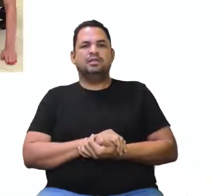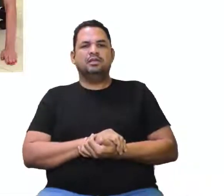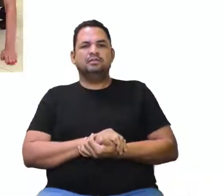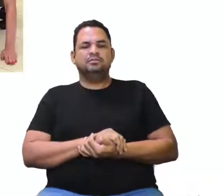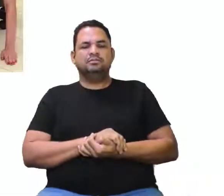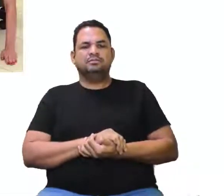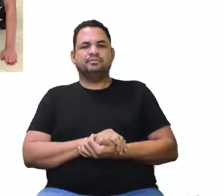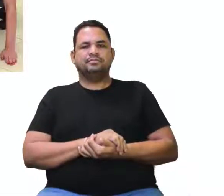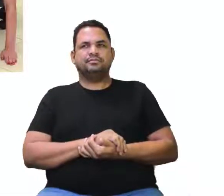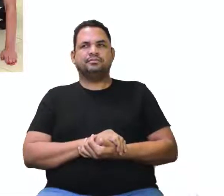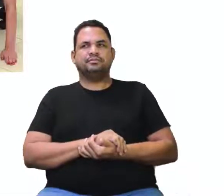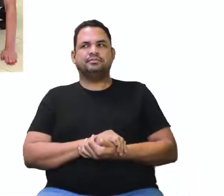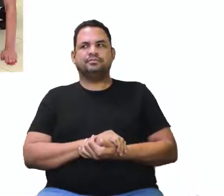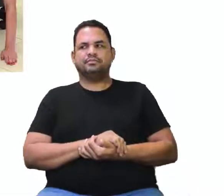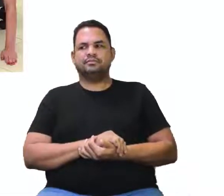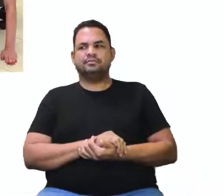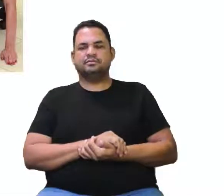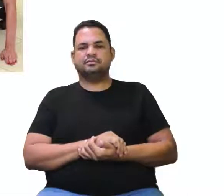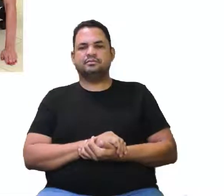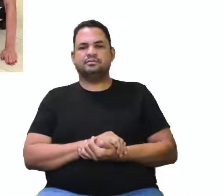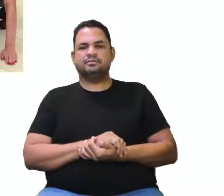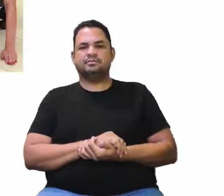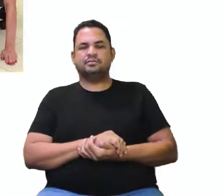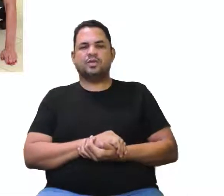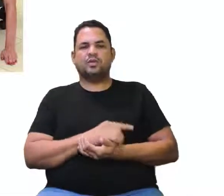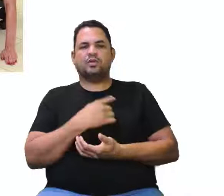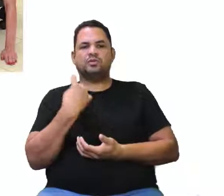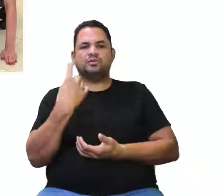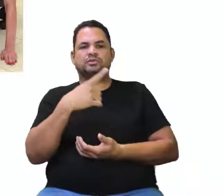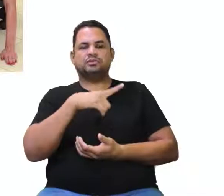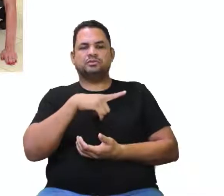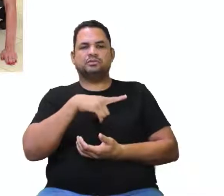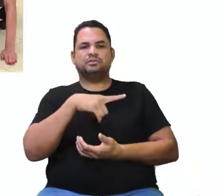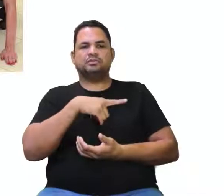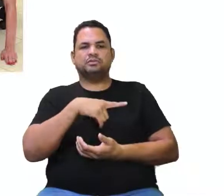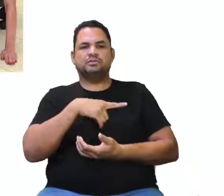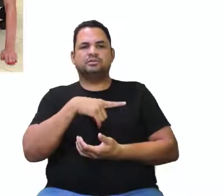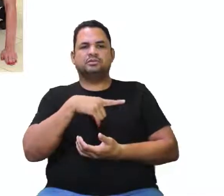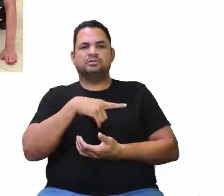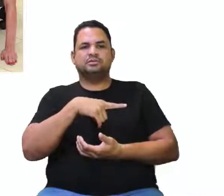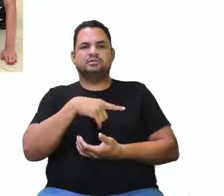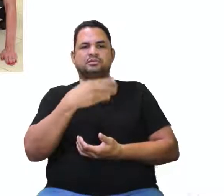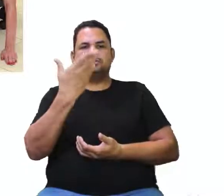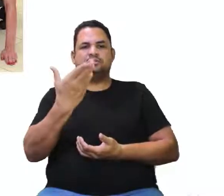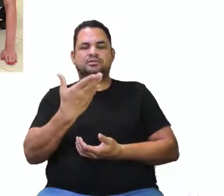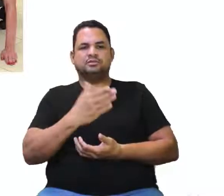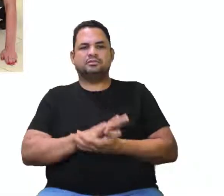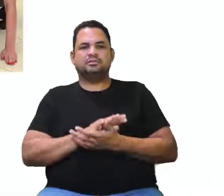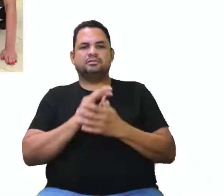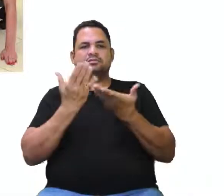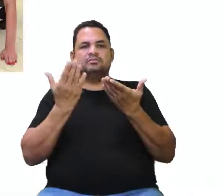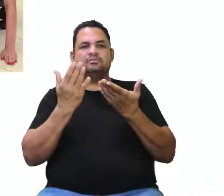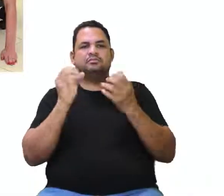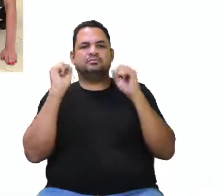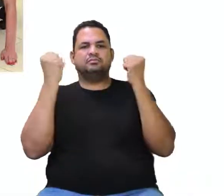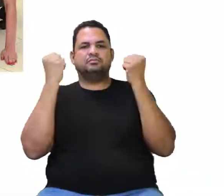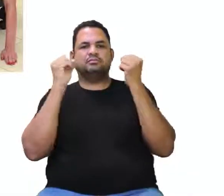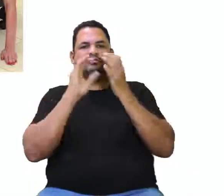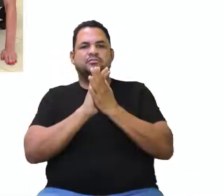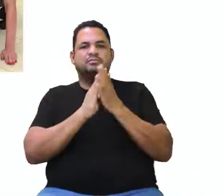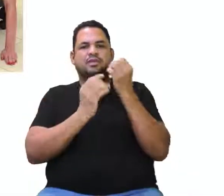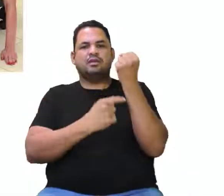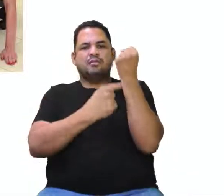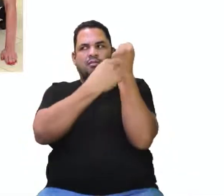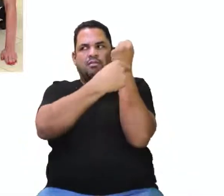Então, no nosso momento mexe-se, nós temos aí exercícios para a coluna vertebral, né,